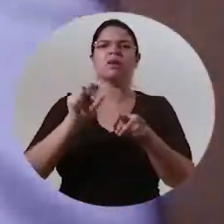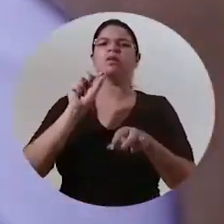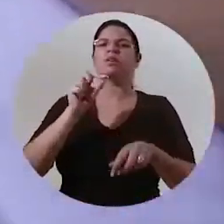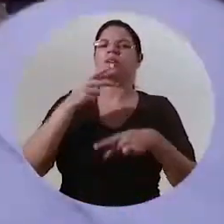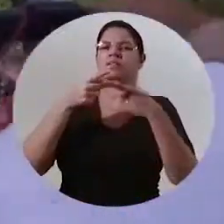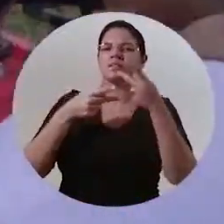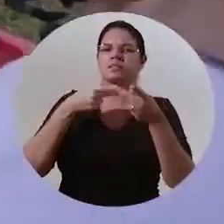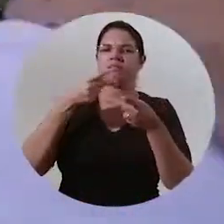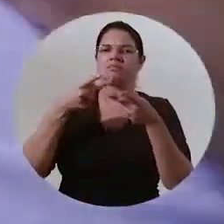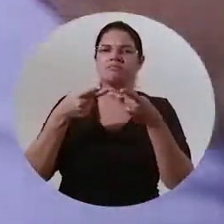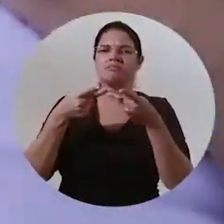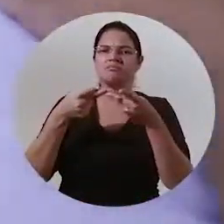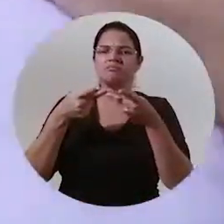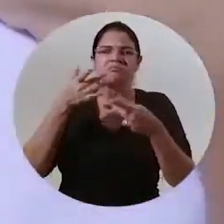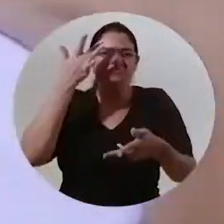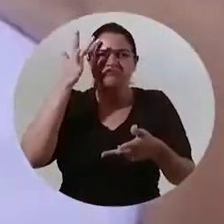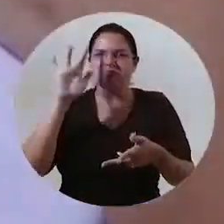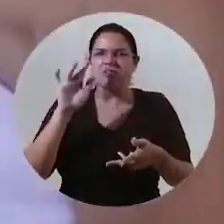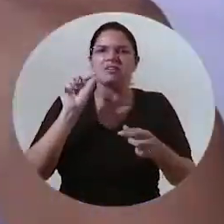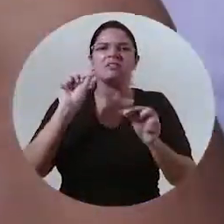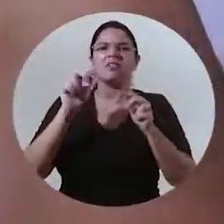atendimentos o que dizer